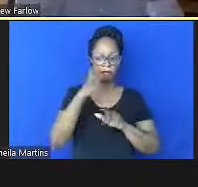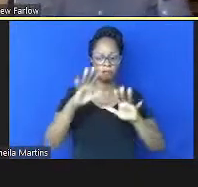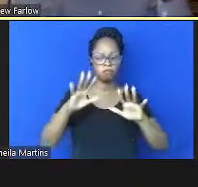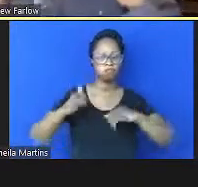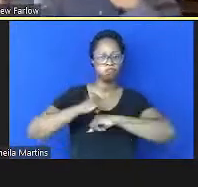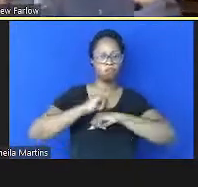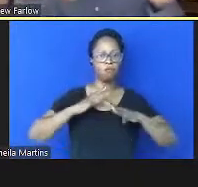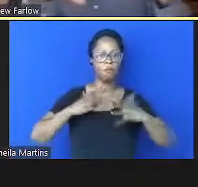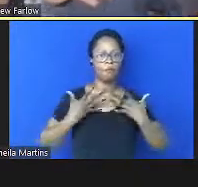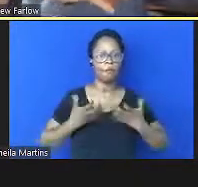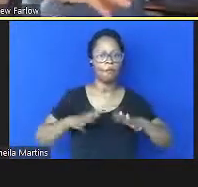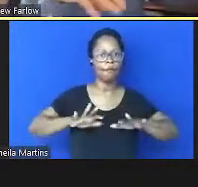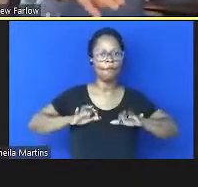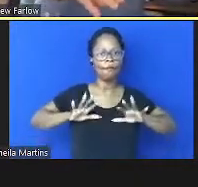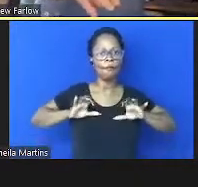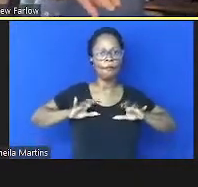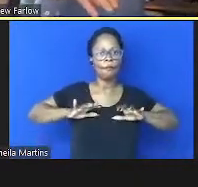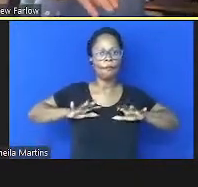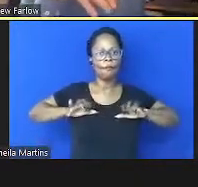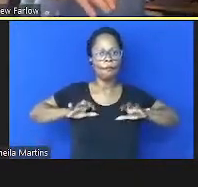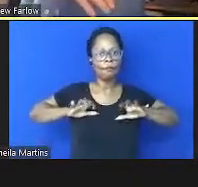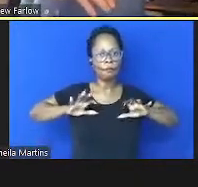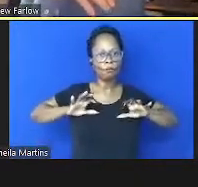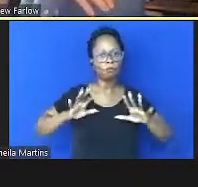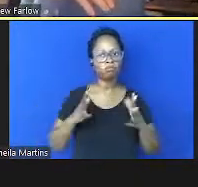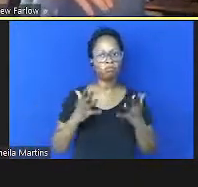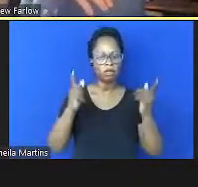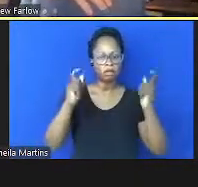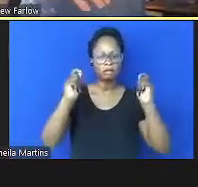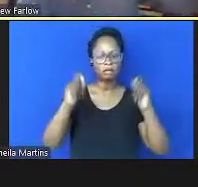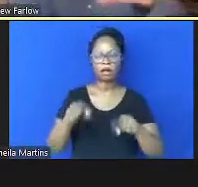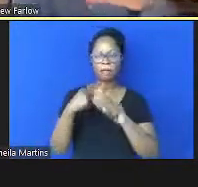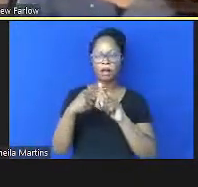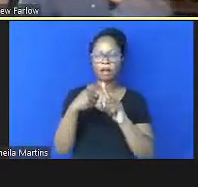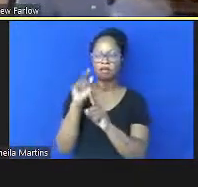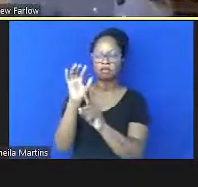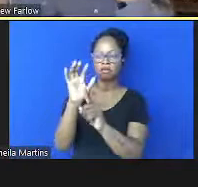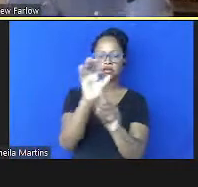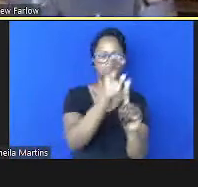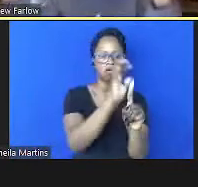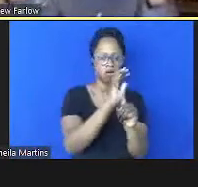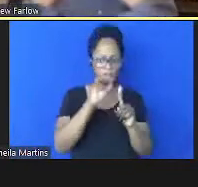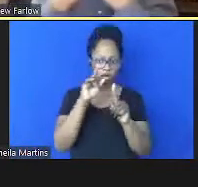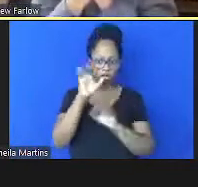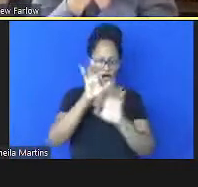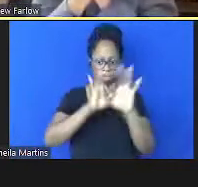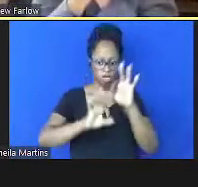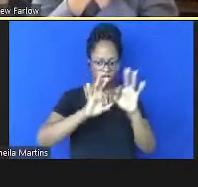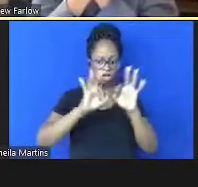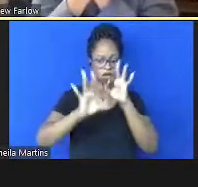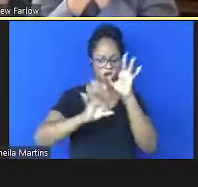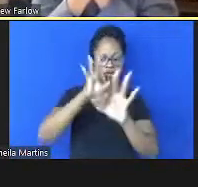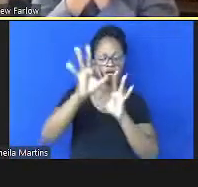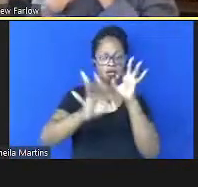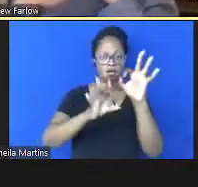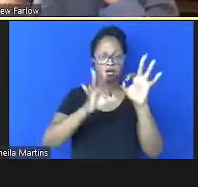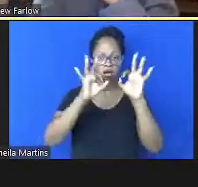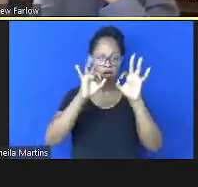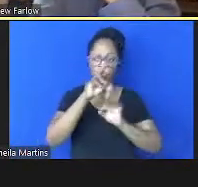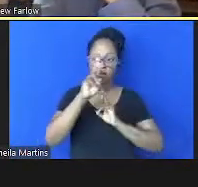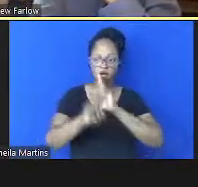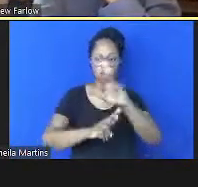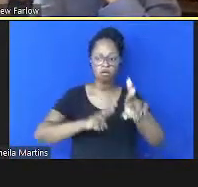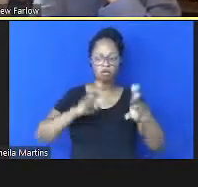e etc., alimentam junto com as células imunológicas, as respostas imunológicas,